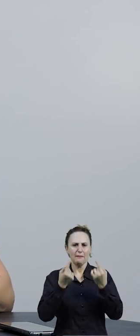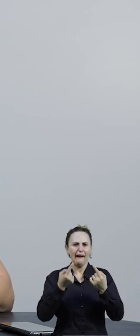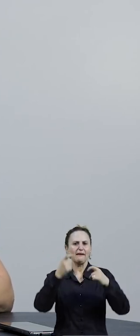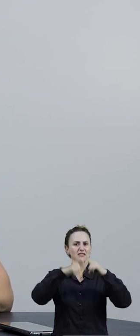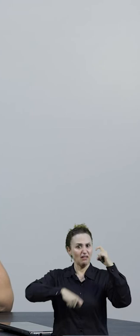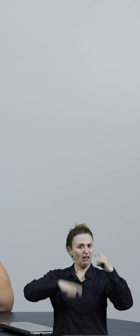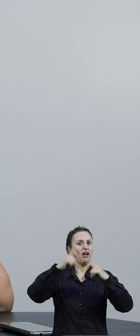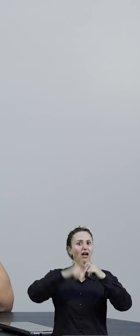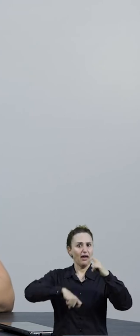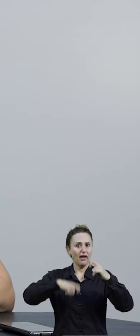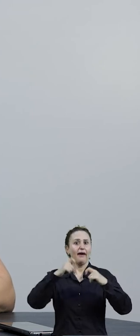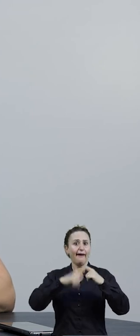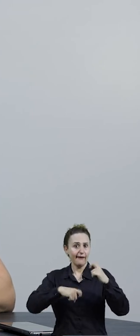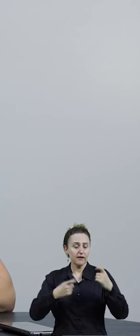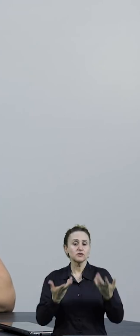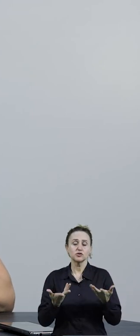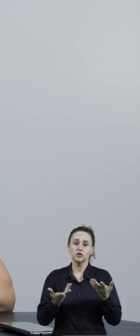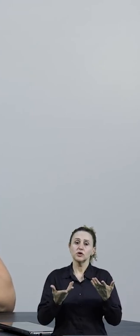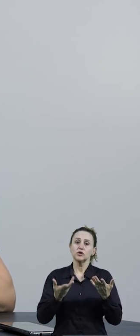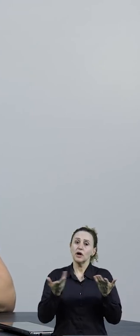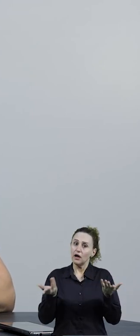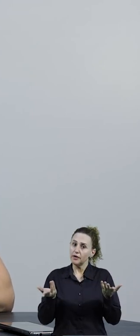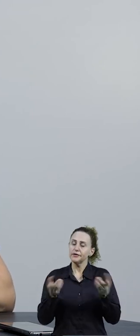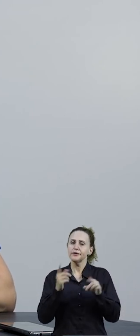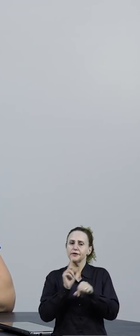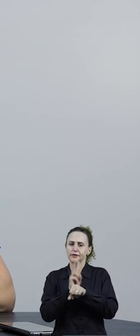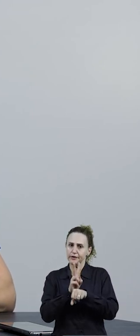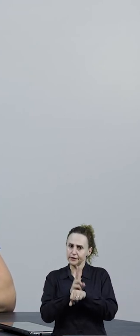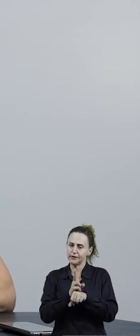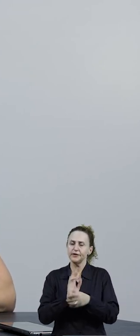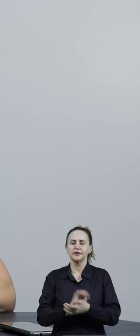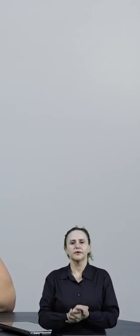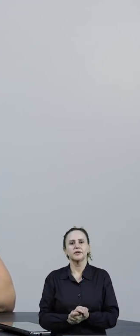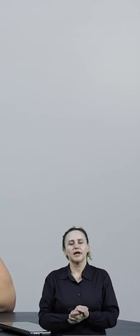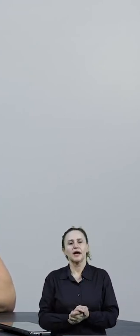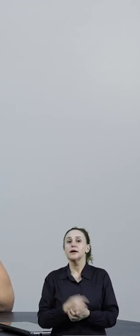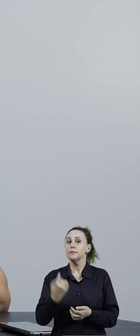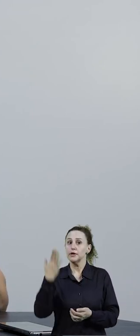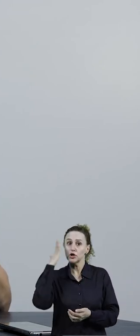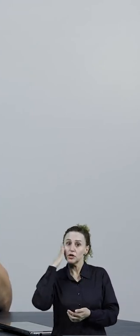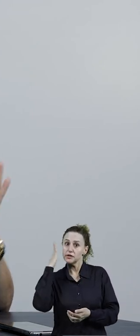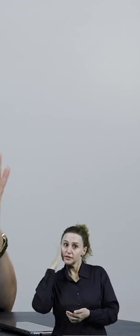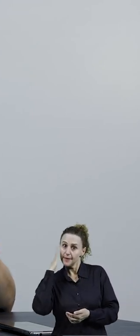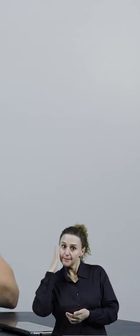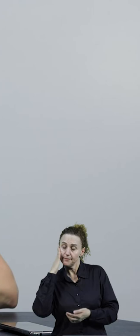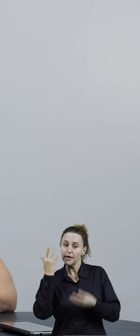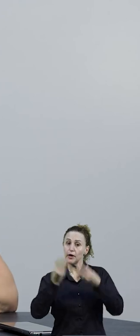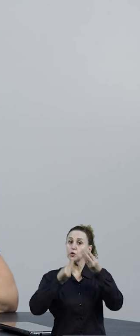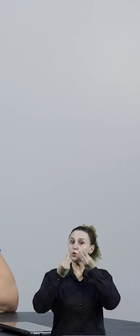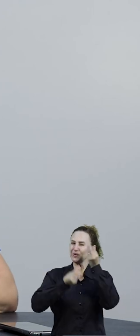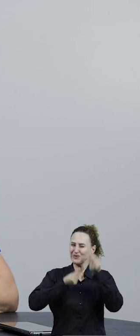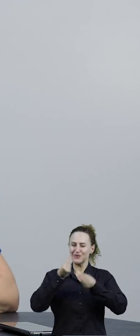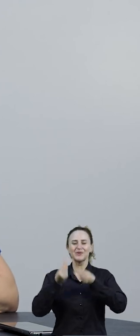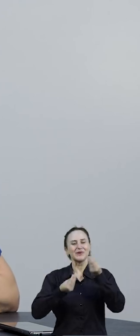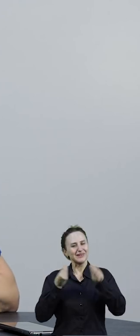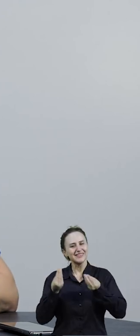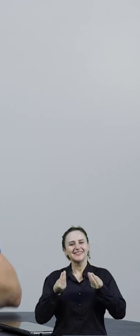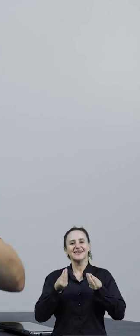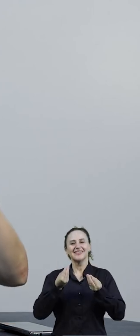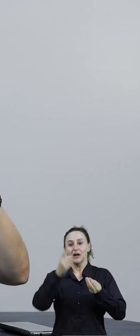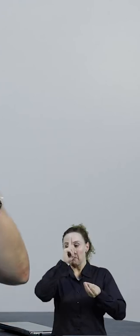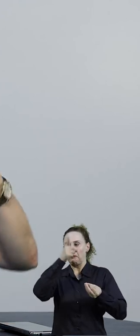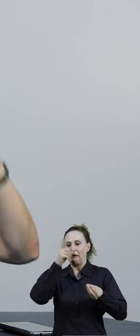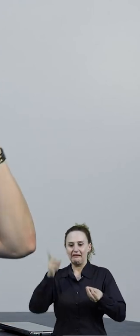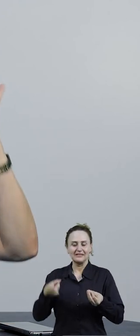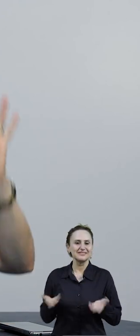sexual, mais erótico, mas geralmente elas têm uma classificação indicativa, né? Então, pra gente saber de antemão, pra não correr o risco de